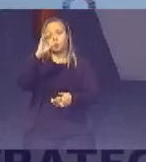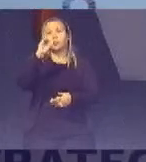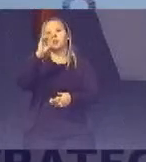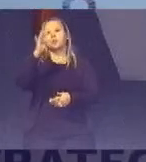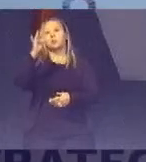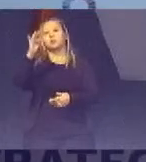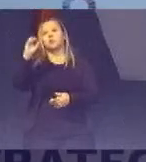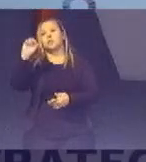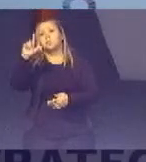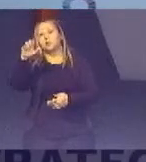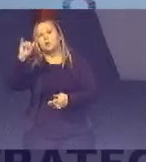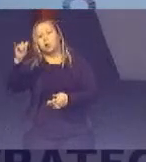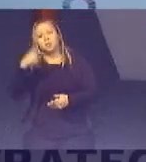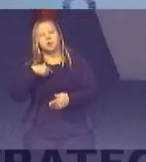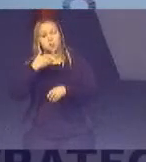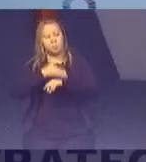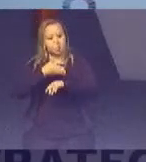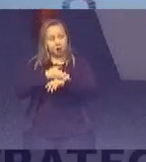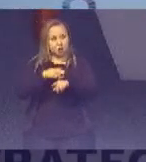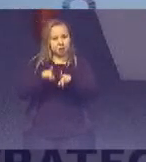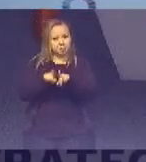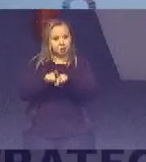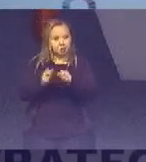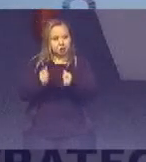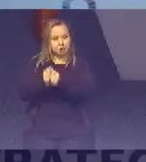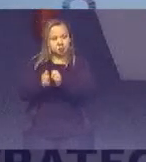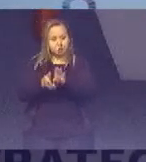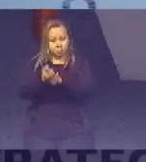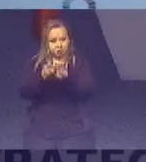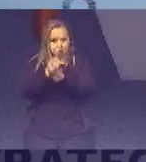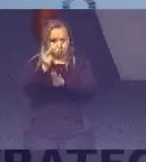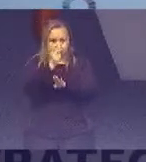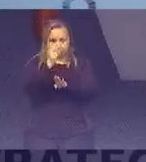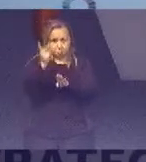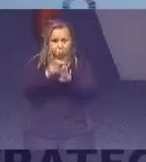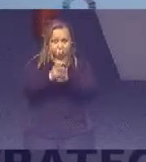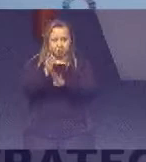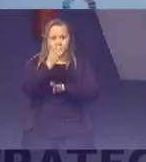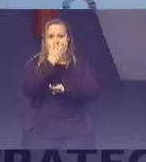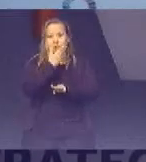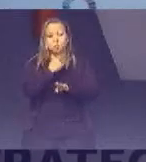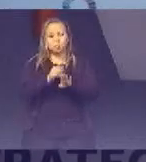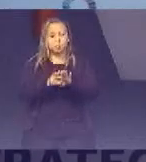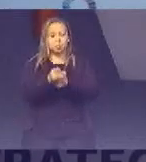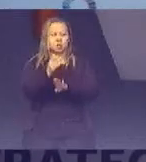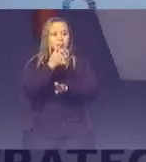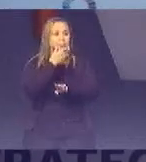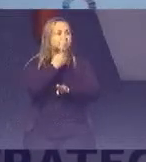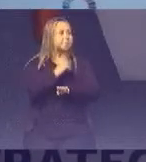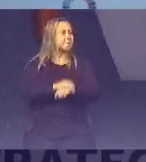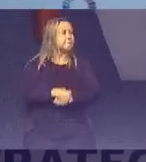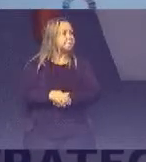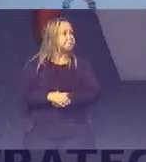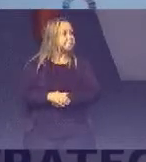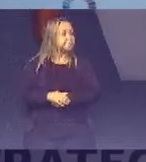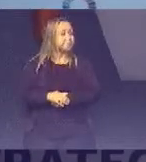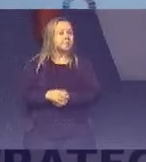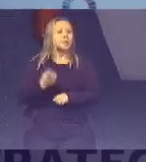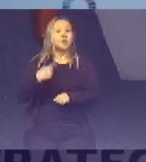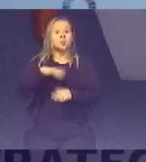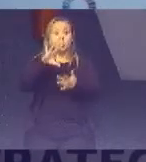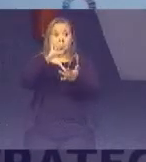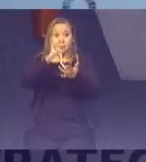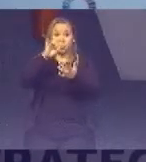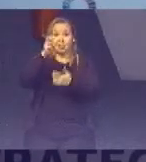conselheira Junto com outro conselheiro São dois do CNJ Dois do CNMP E mais uma equipe Dos conselhos E nós elegemos